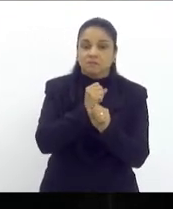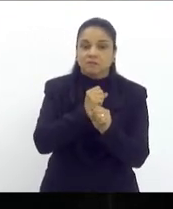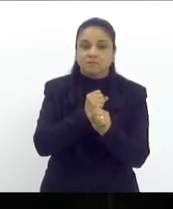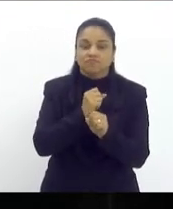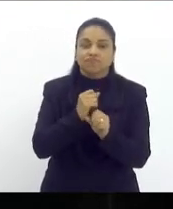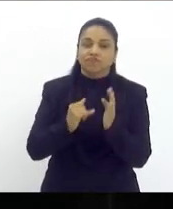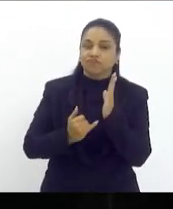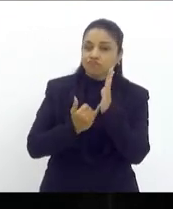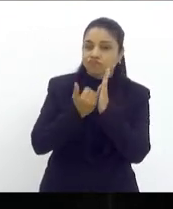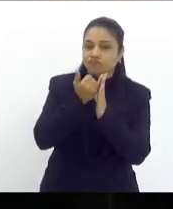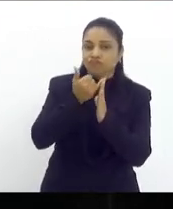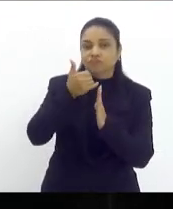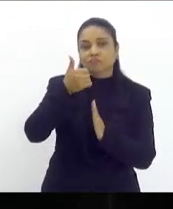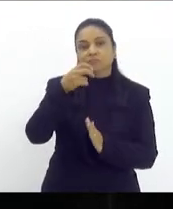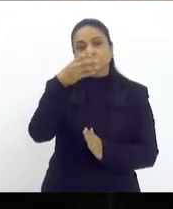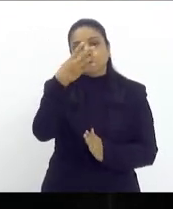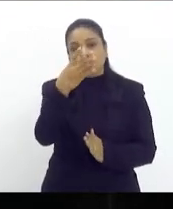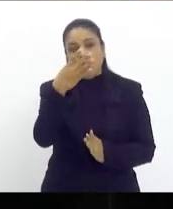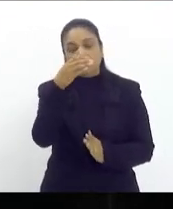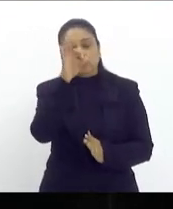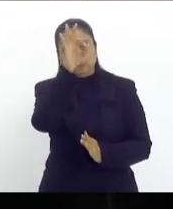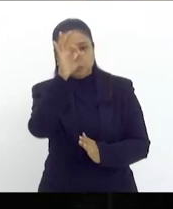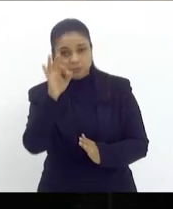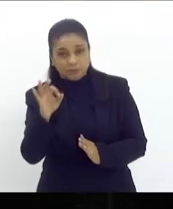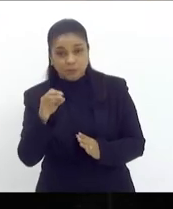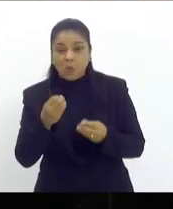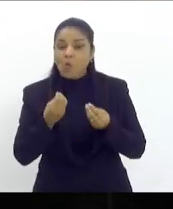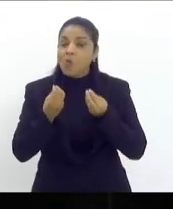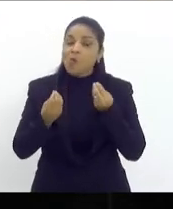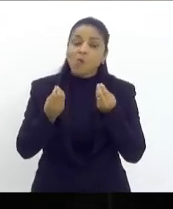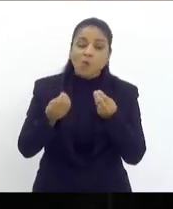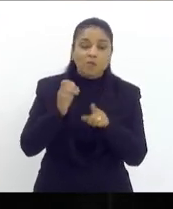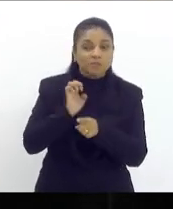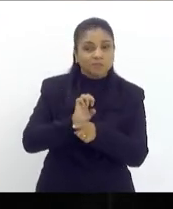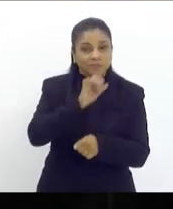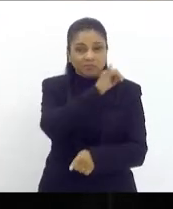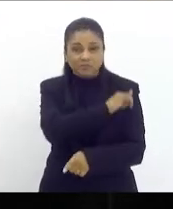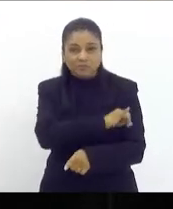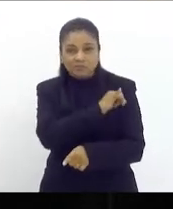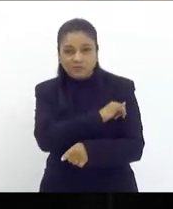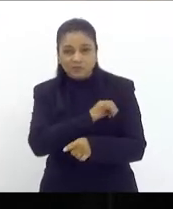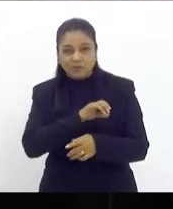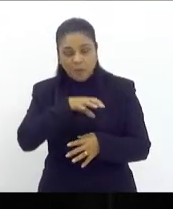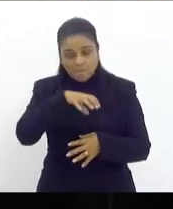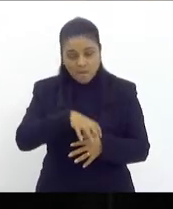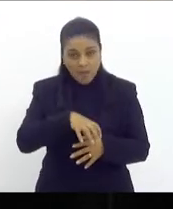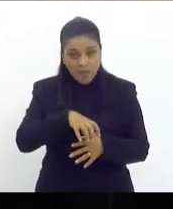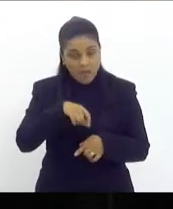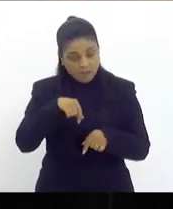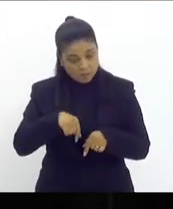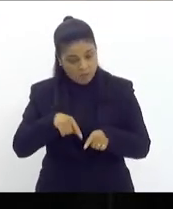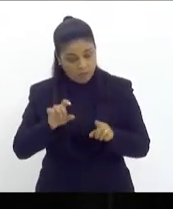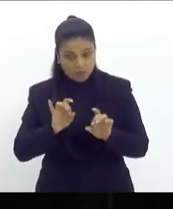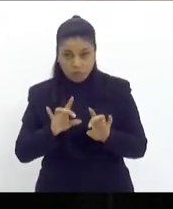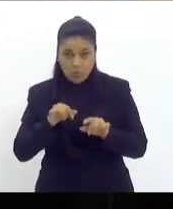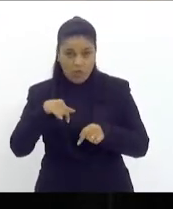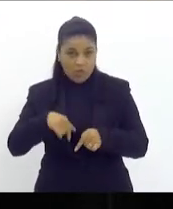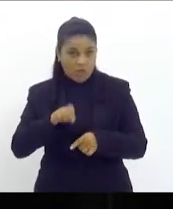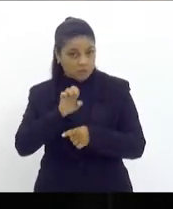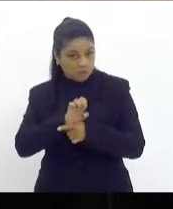como pode o Rio de Janeiro e as outras unidades da federação mas estou falando do Rio de Janeiro especial